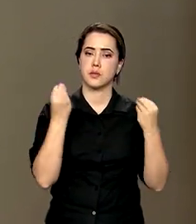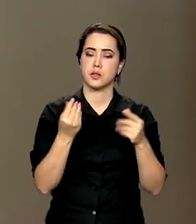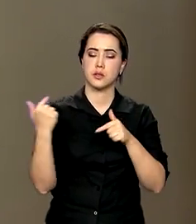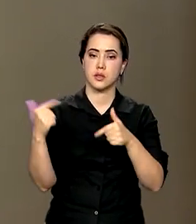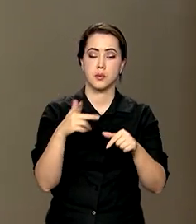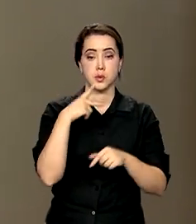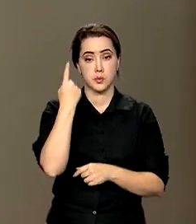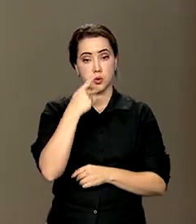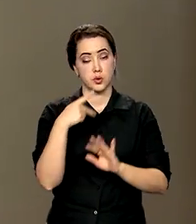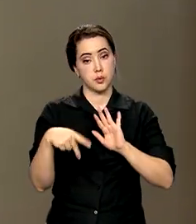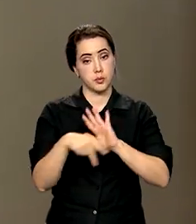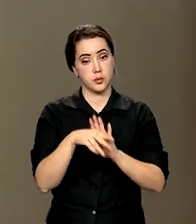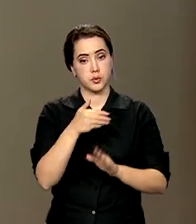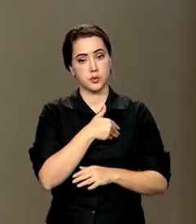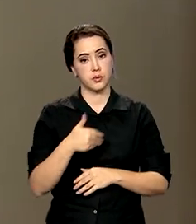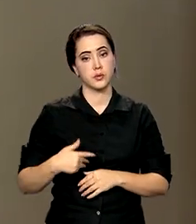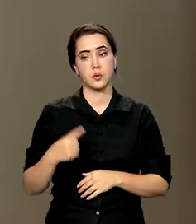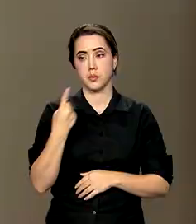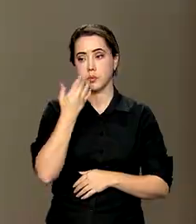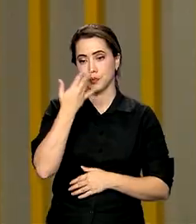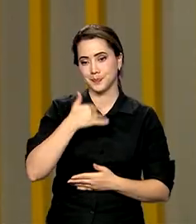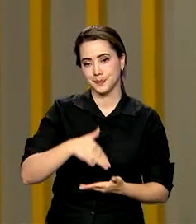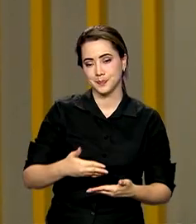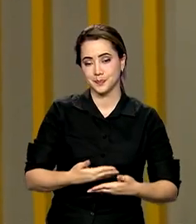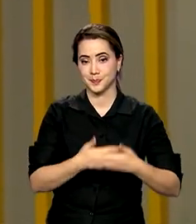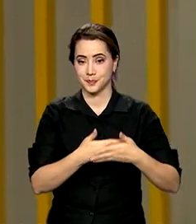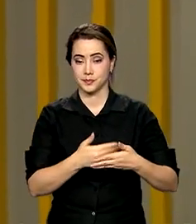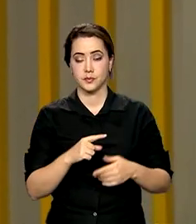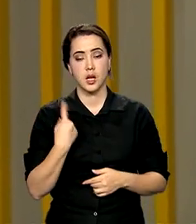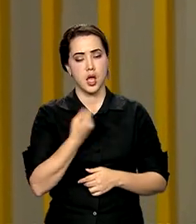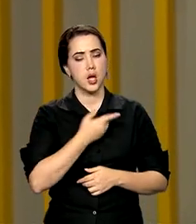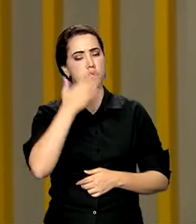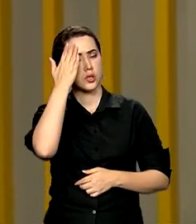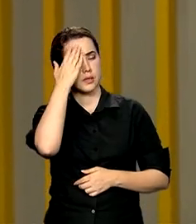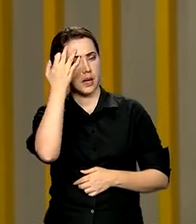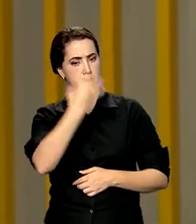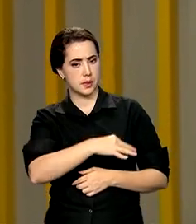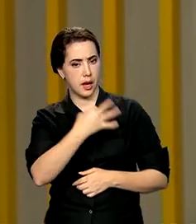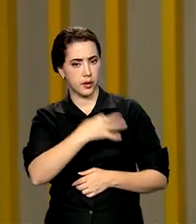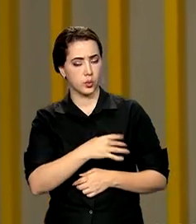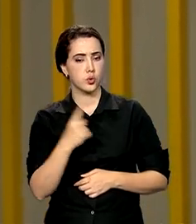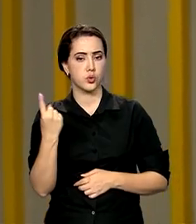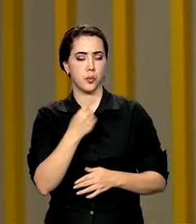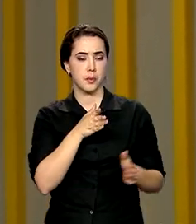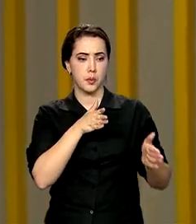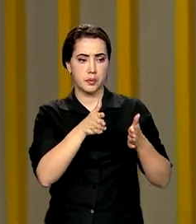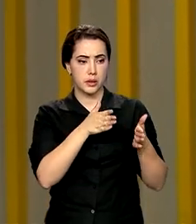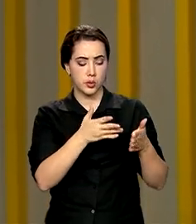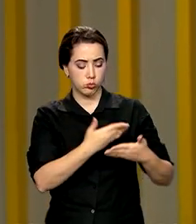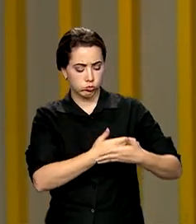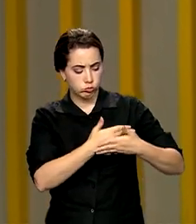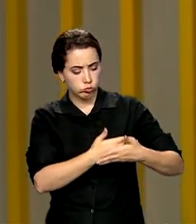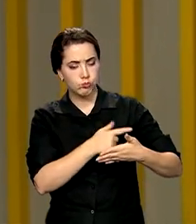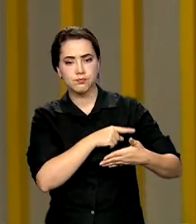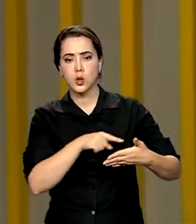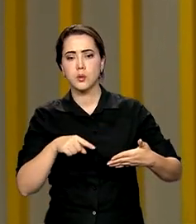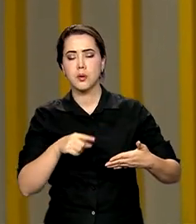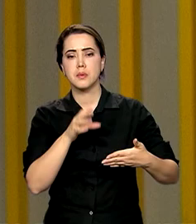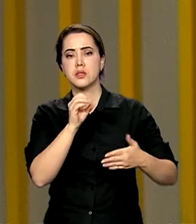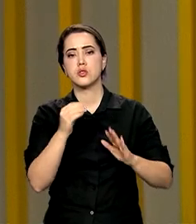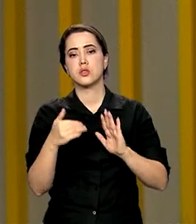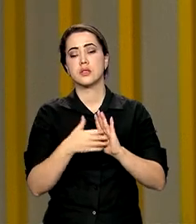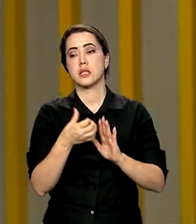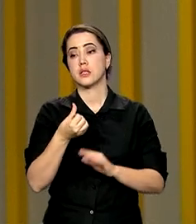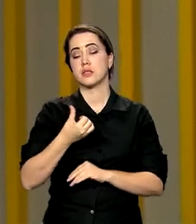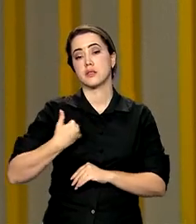políticas públicas para a primeira infância. E a gente sabe, não é, que a primeira infância é aquela idade entre 0 e